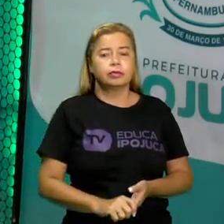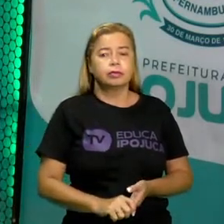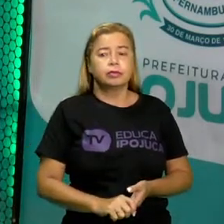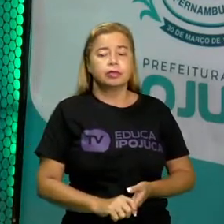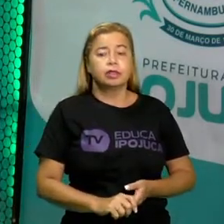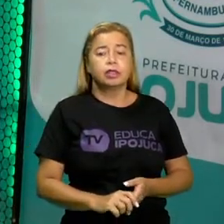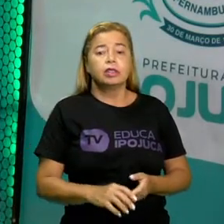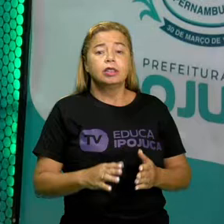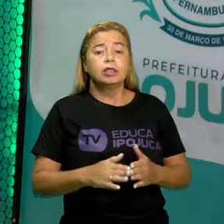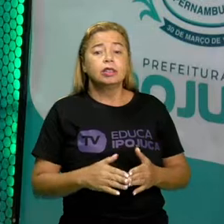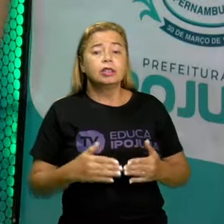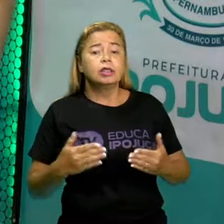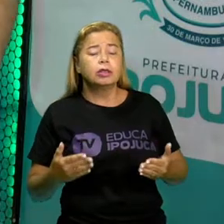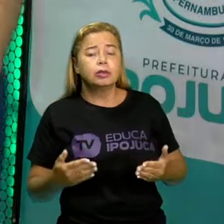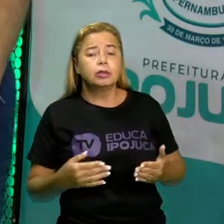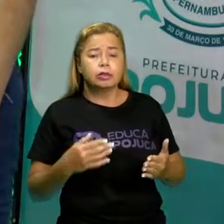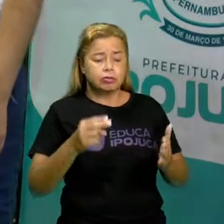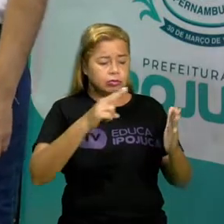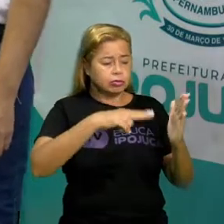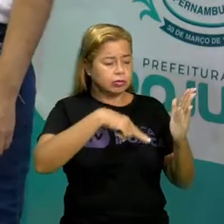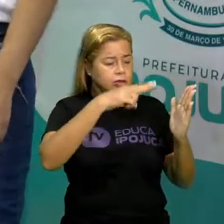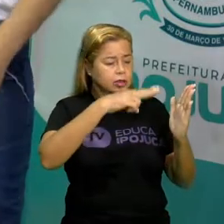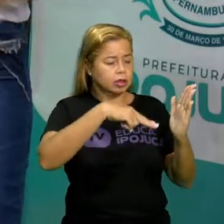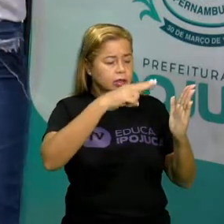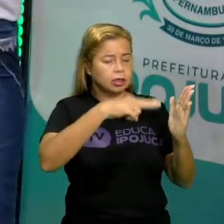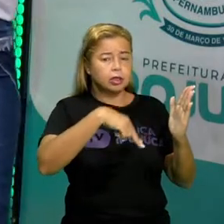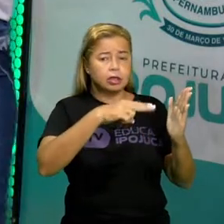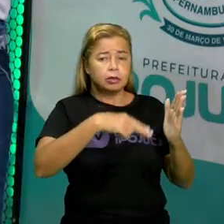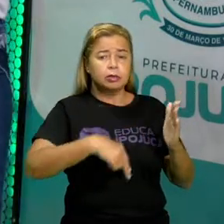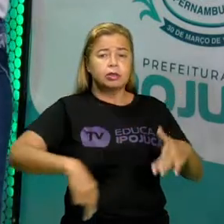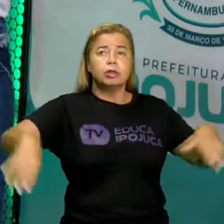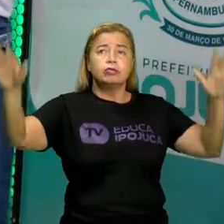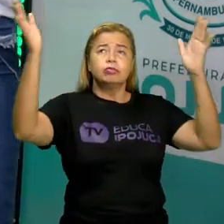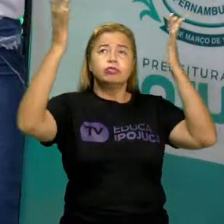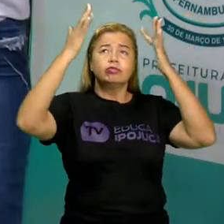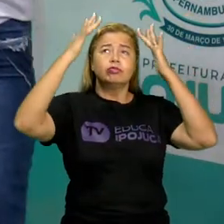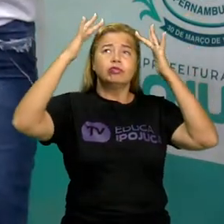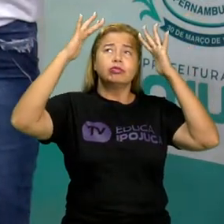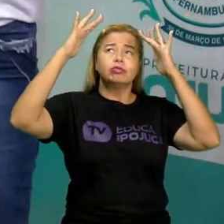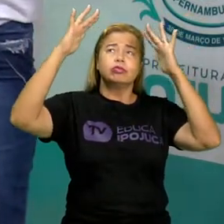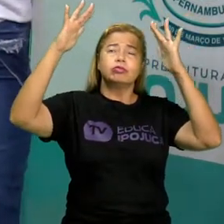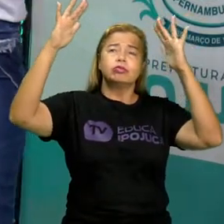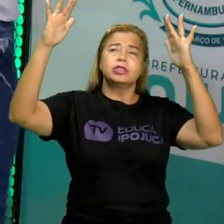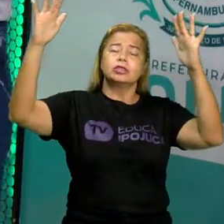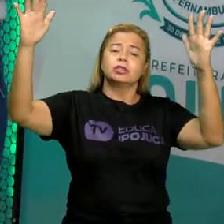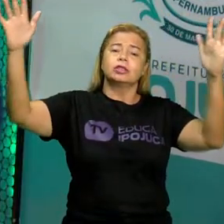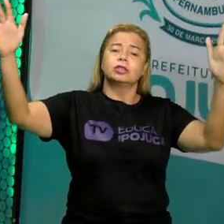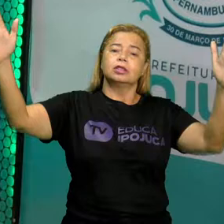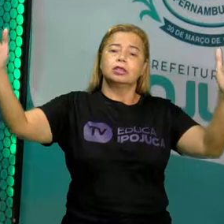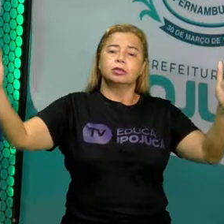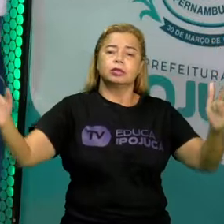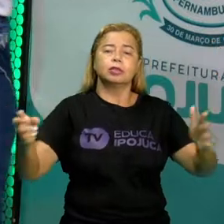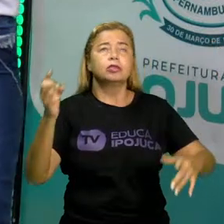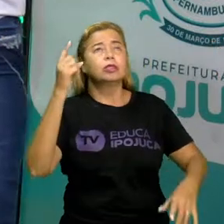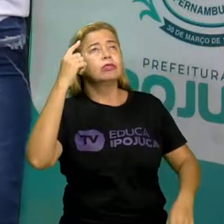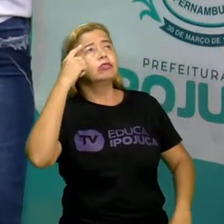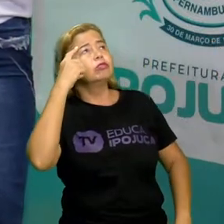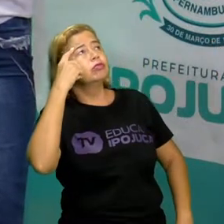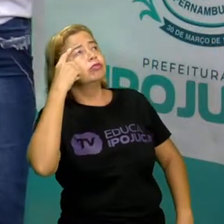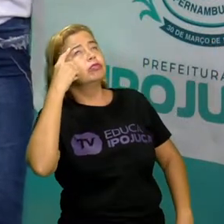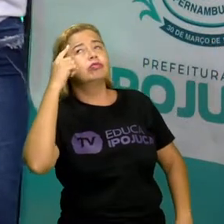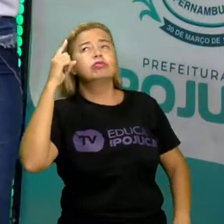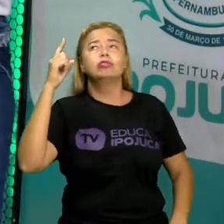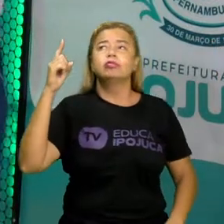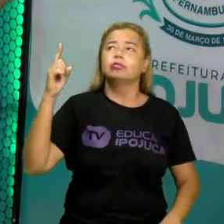estamos lendo, nós viajamos, nós imaginamos e sonhamos, entramos